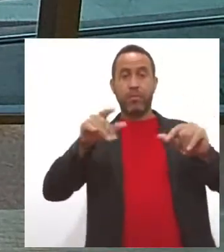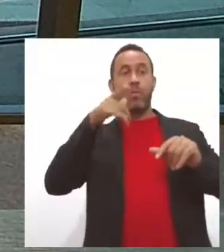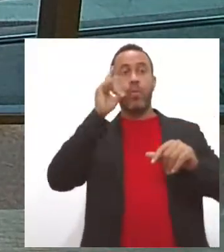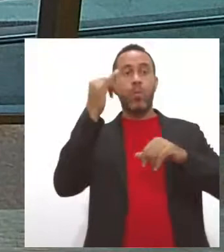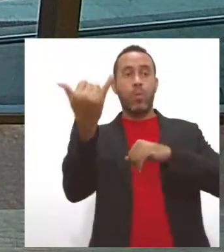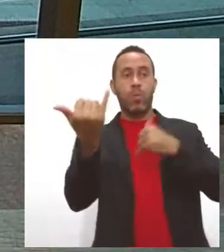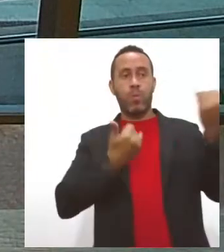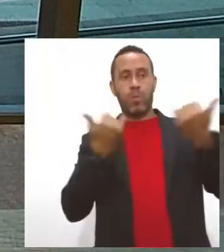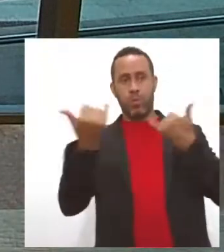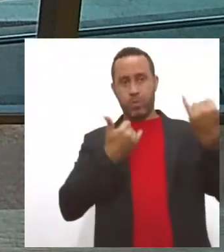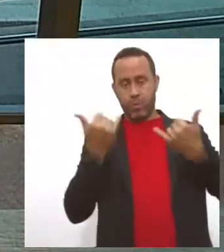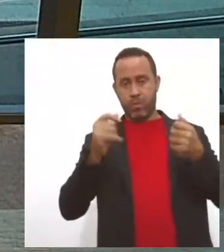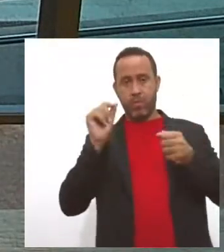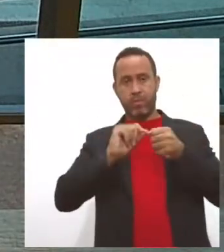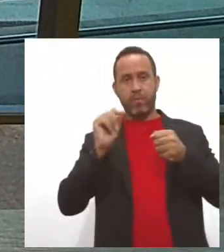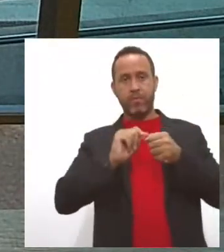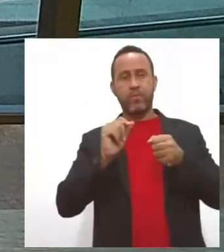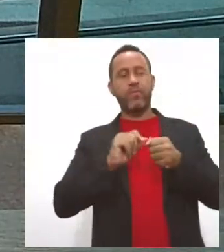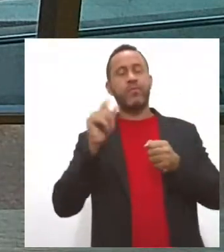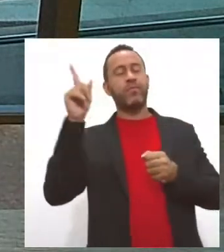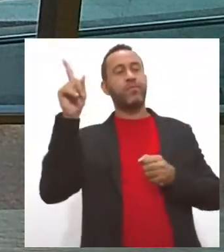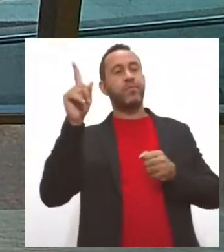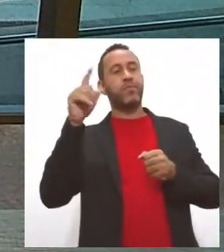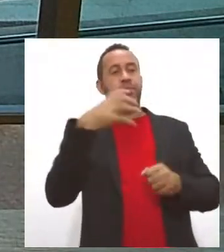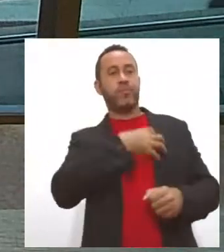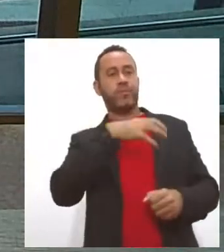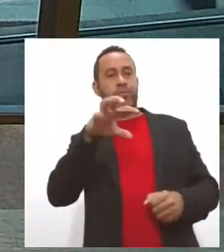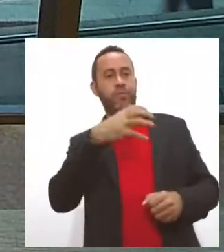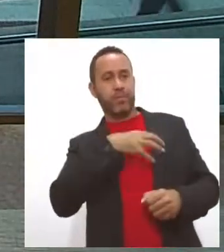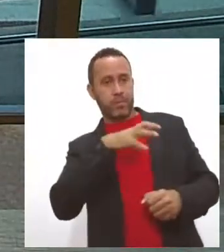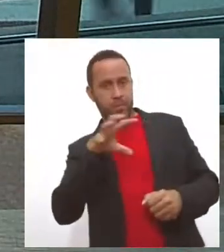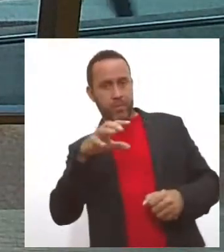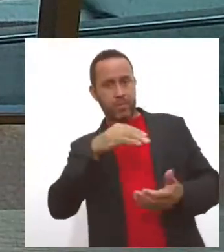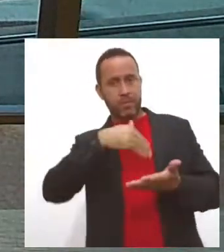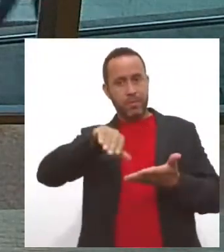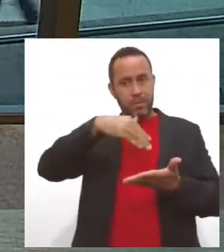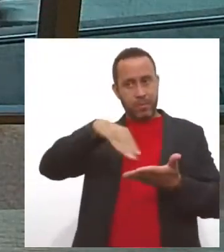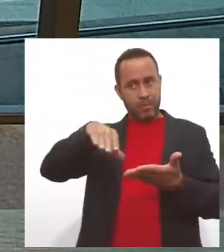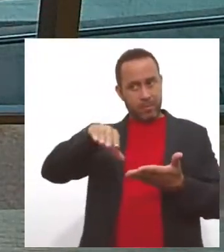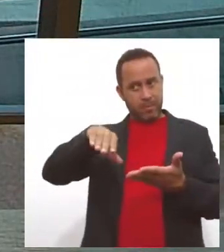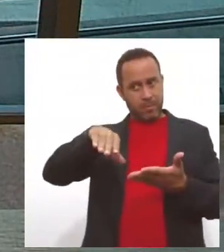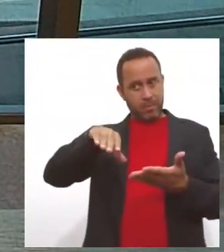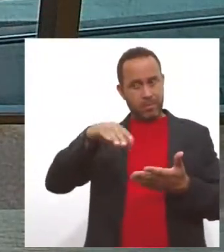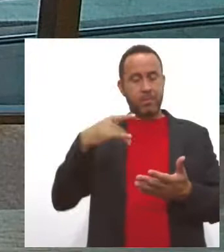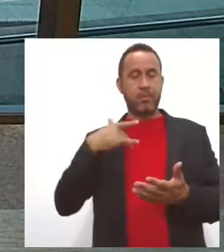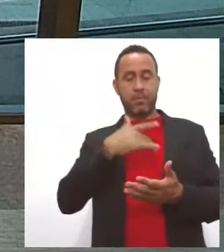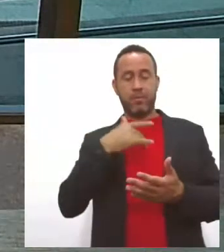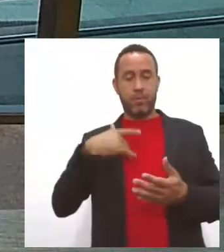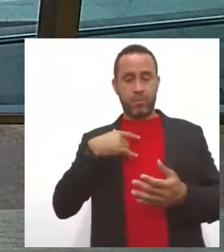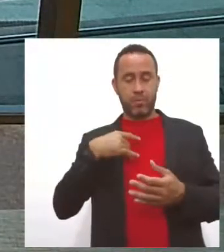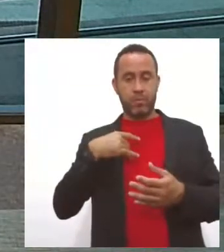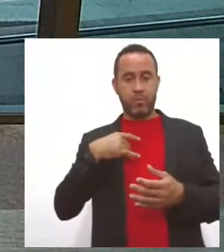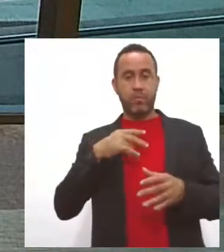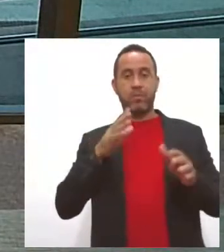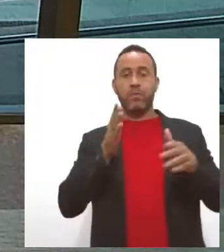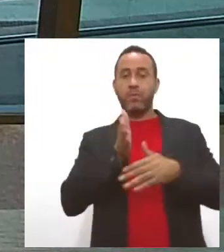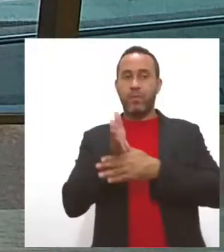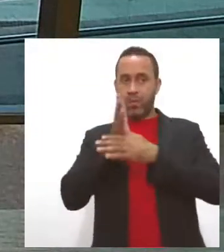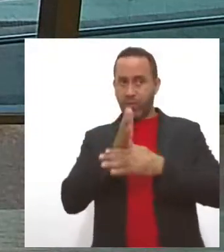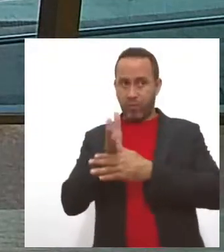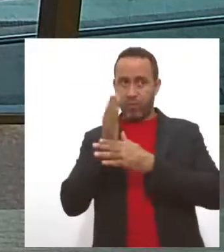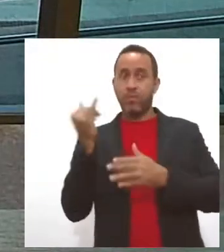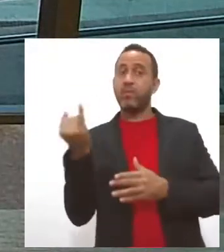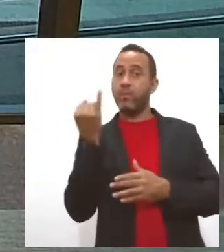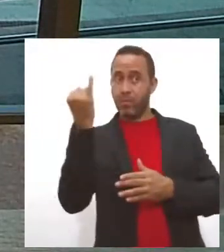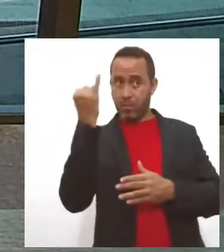comercial que foi feito pela Bahia, né? Pela Secretaria de Estado da Saúde da Bahia. E é um vídeo bem importante. Quem ainda não